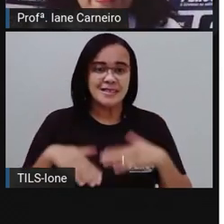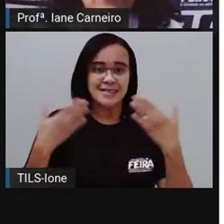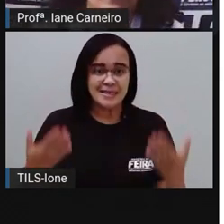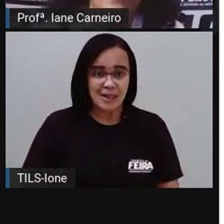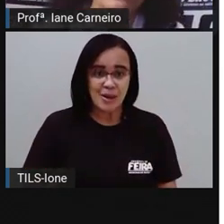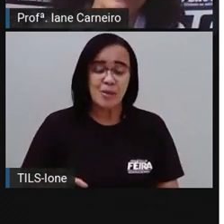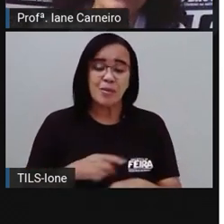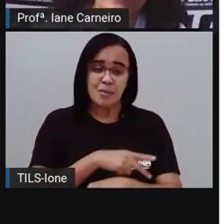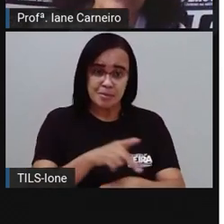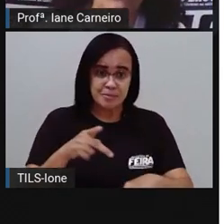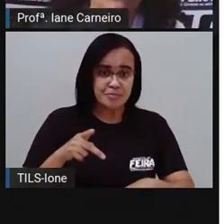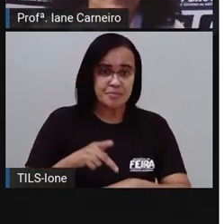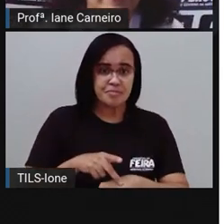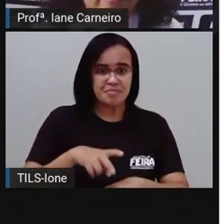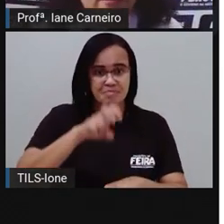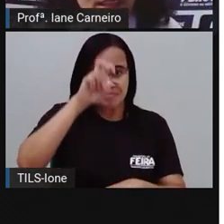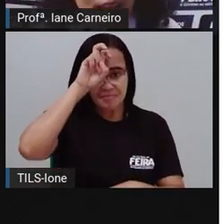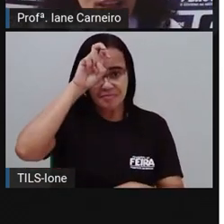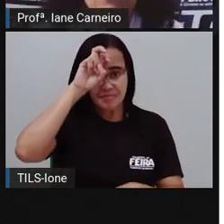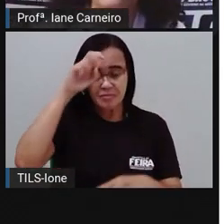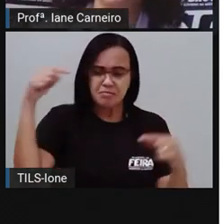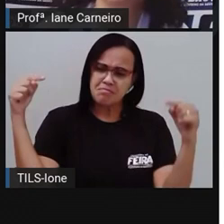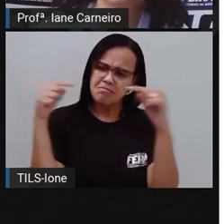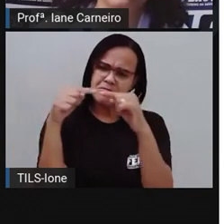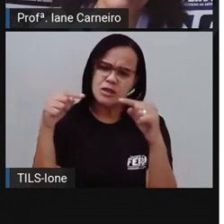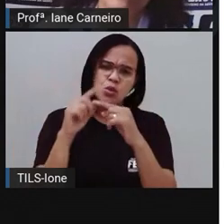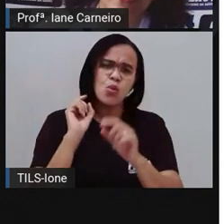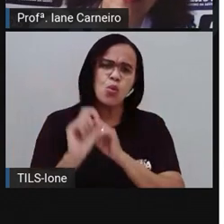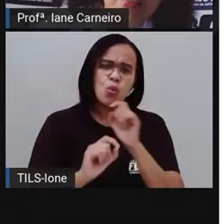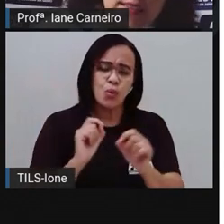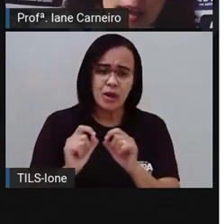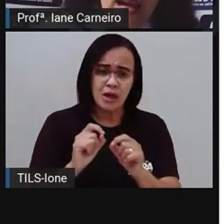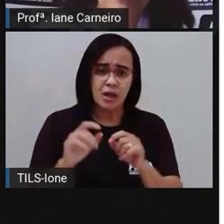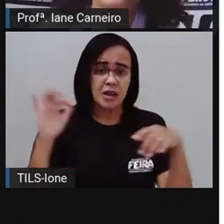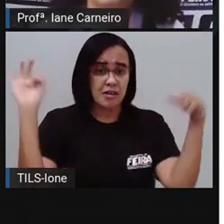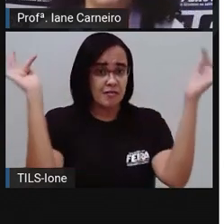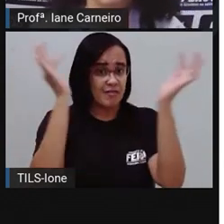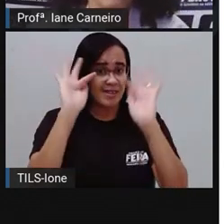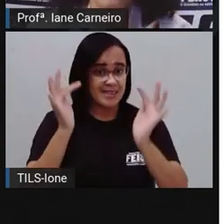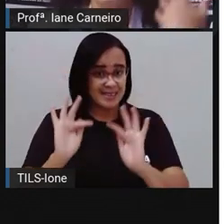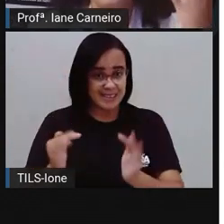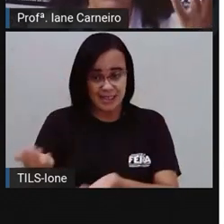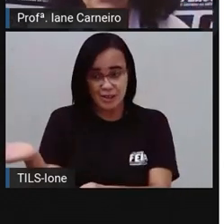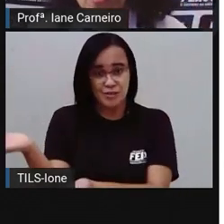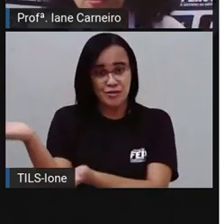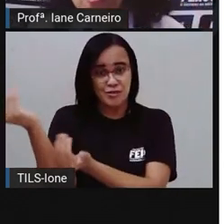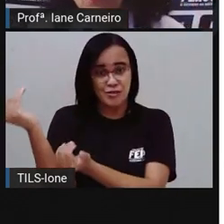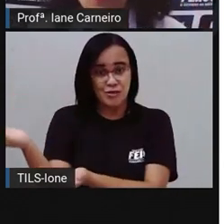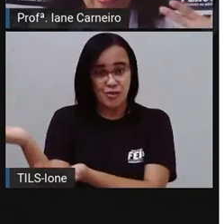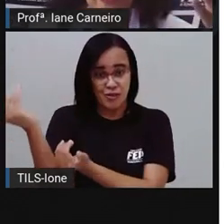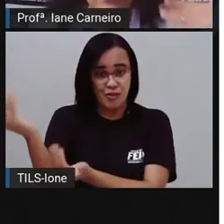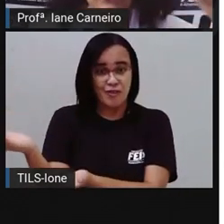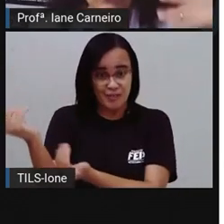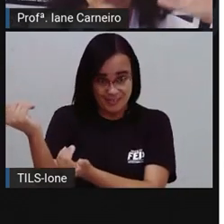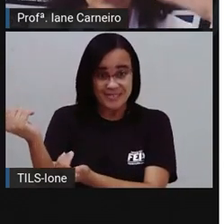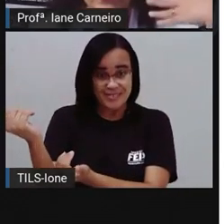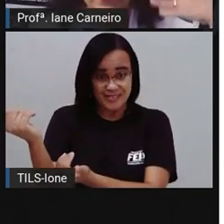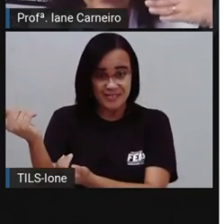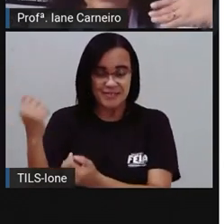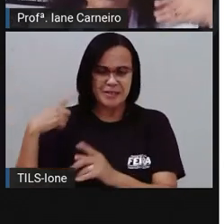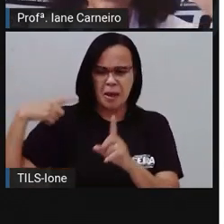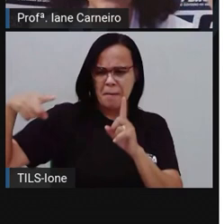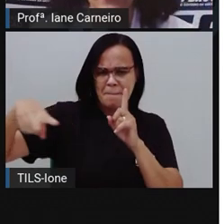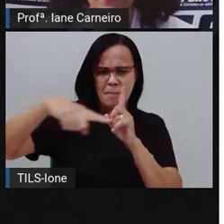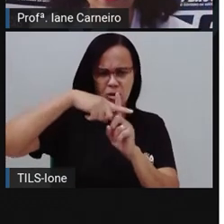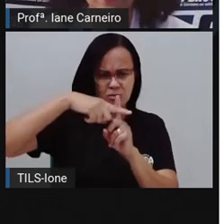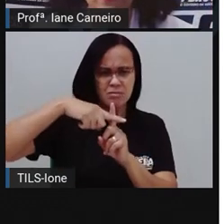amarelo é associado com felicidade, jovialidade, otimismo, calor, né?